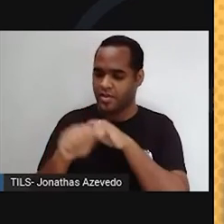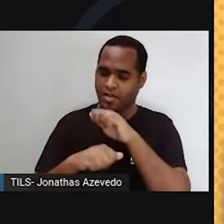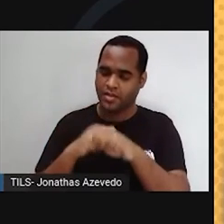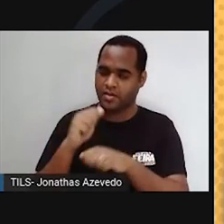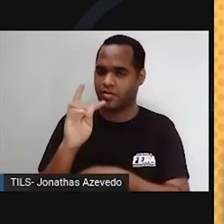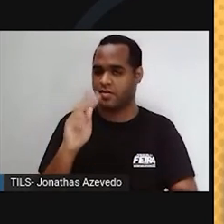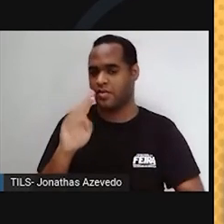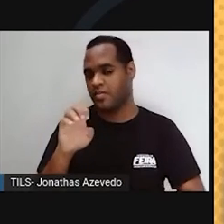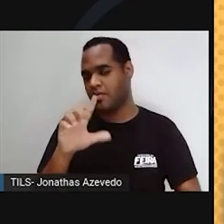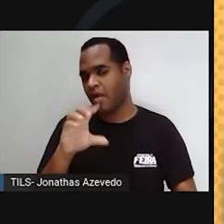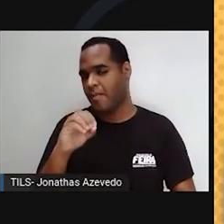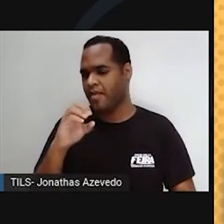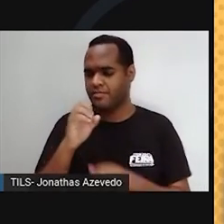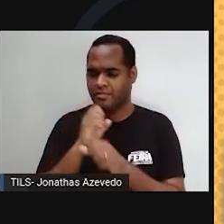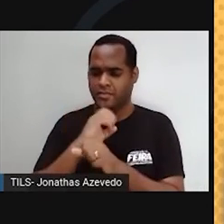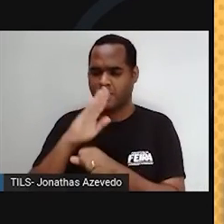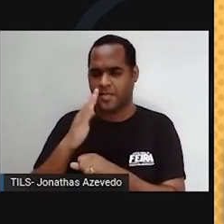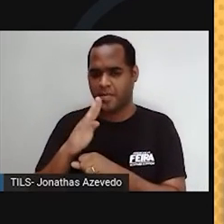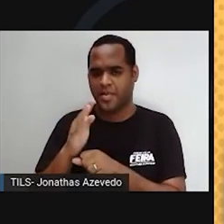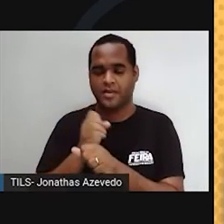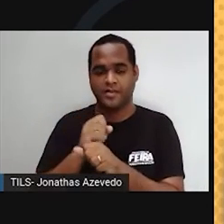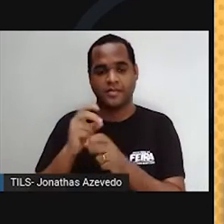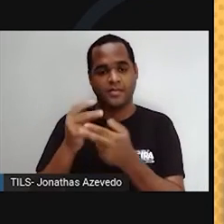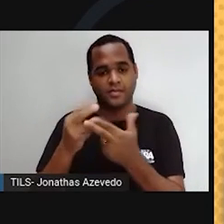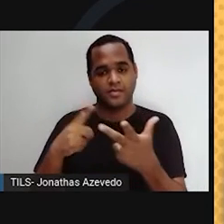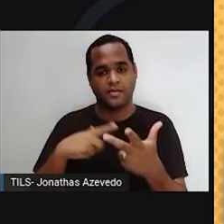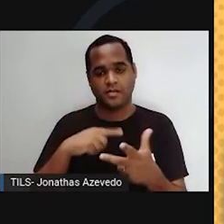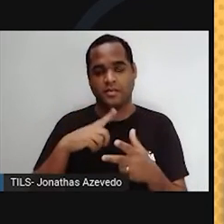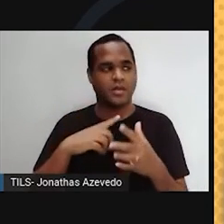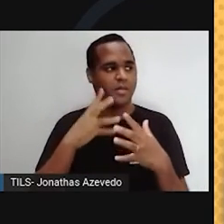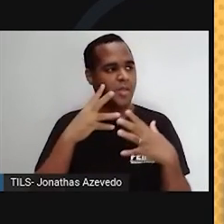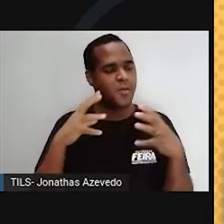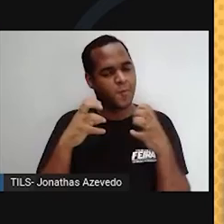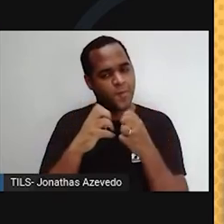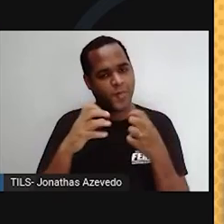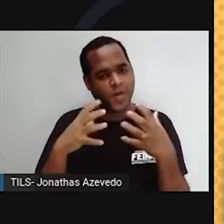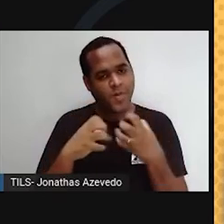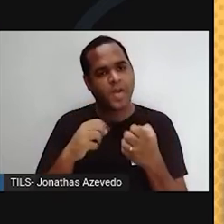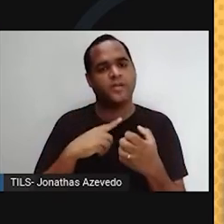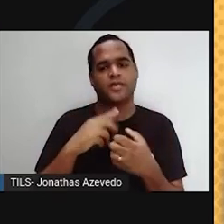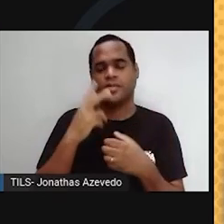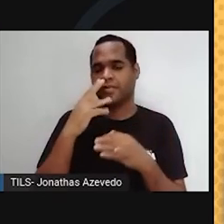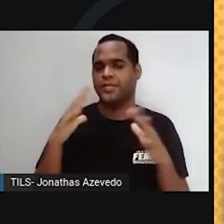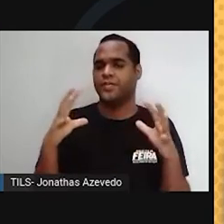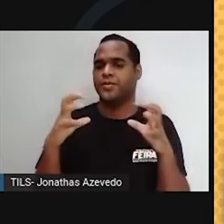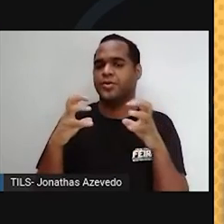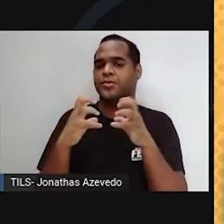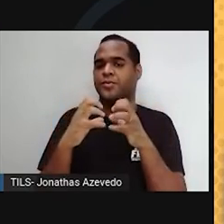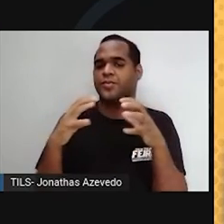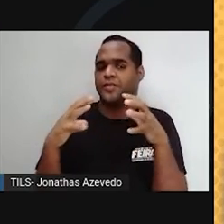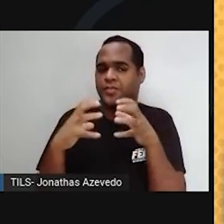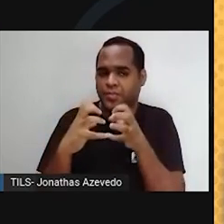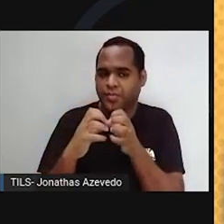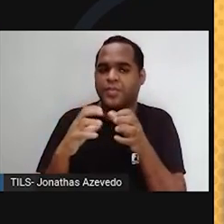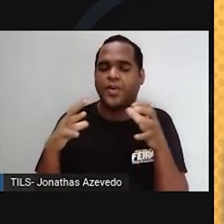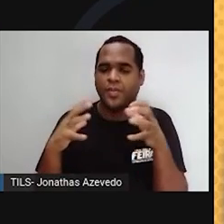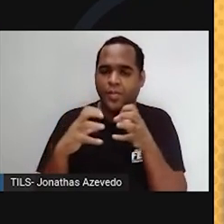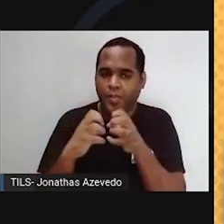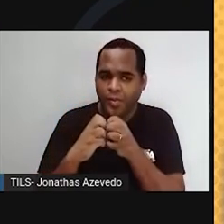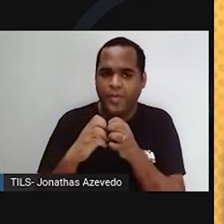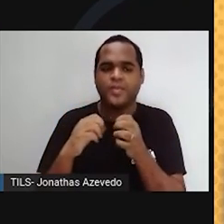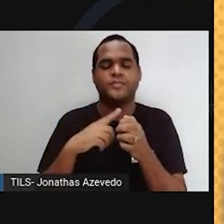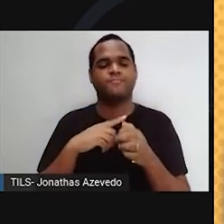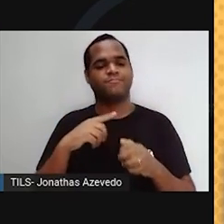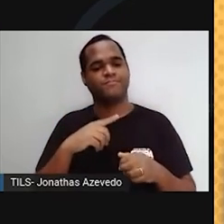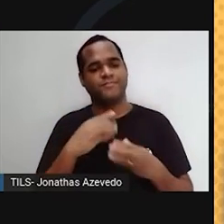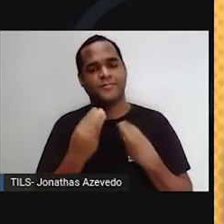formados ao longo de bilhões de anos no núcleo são espremidos até o ponto em que se fundem, originando elementos mais pesados como